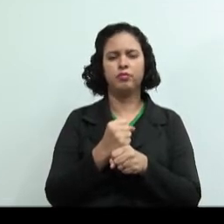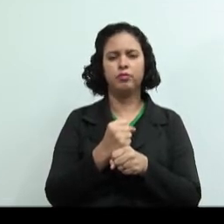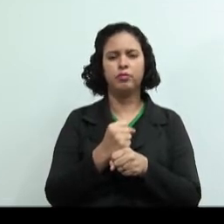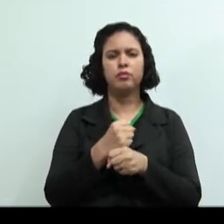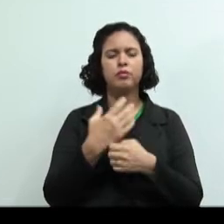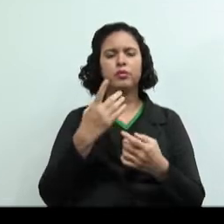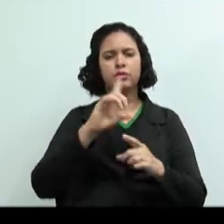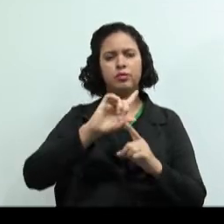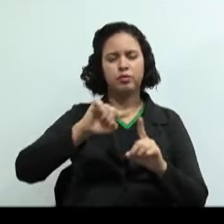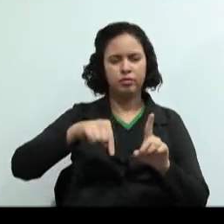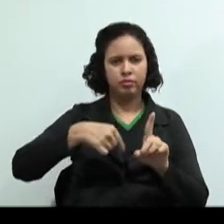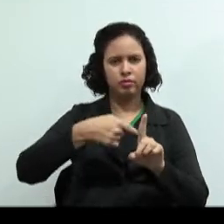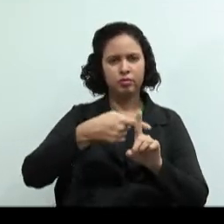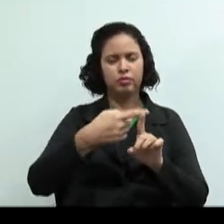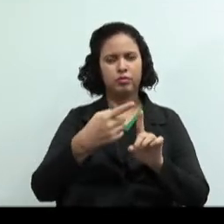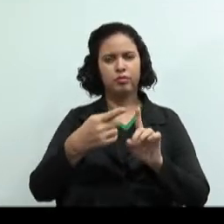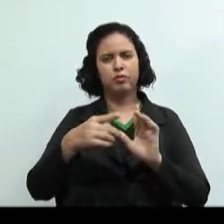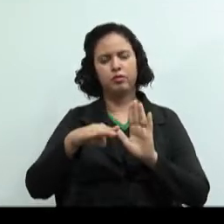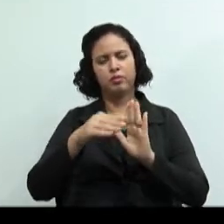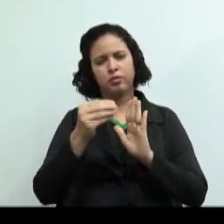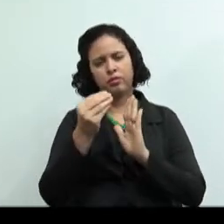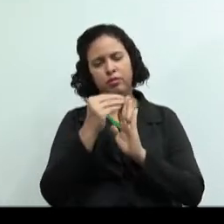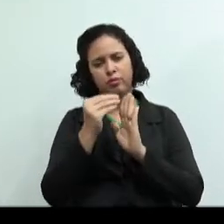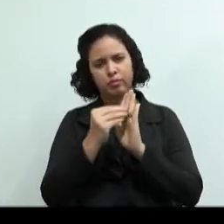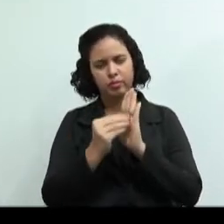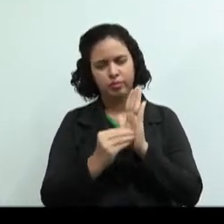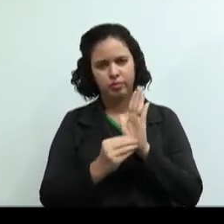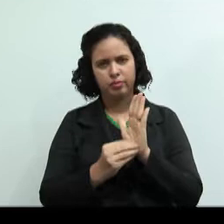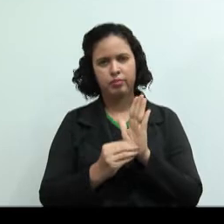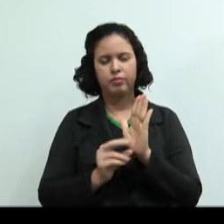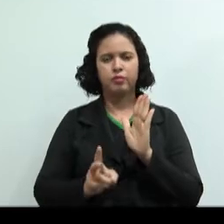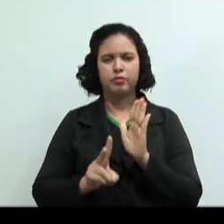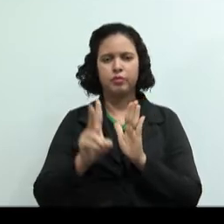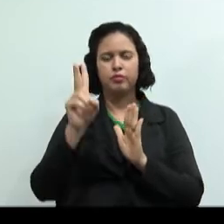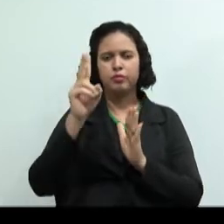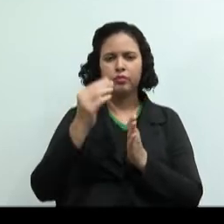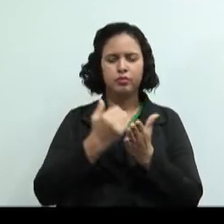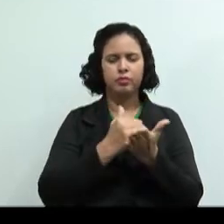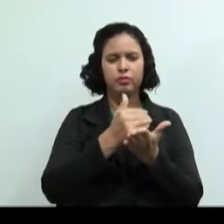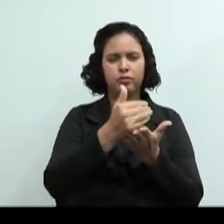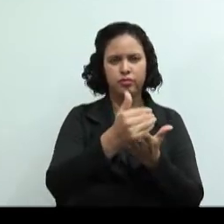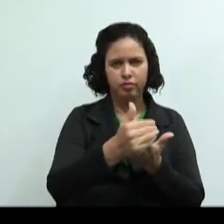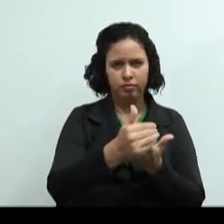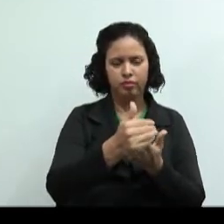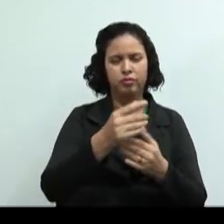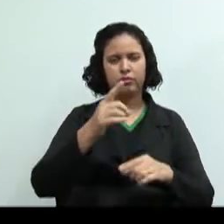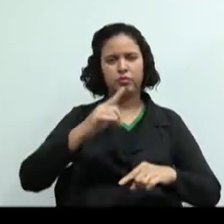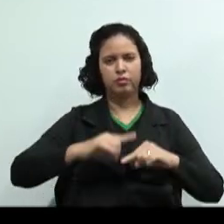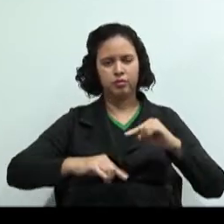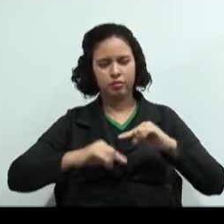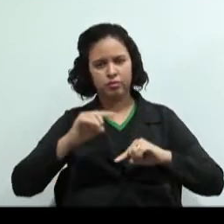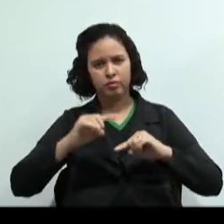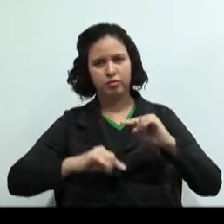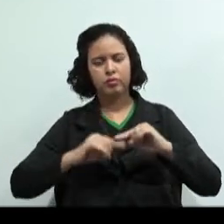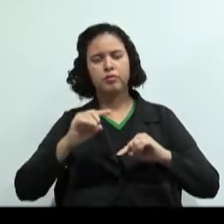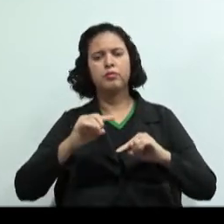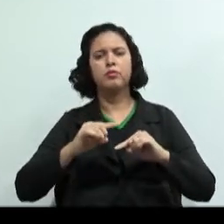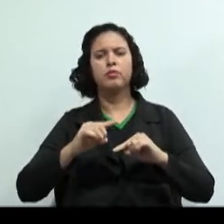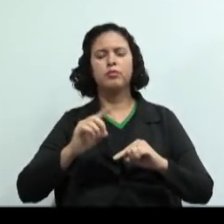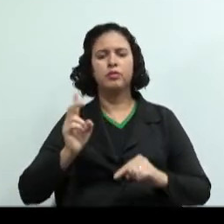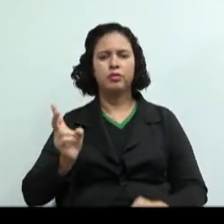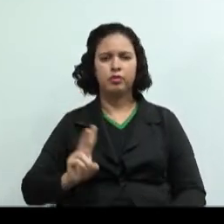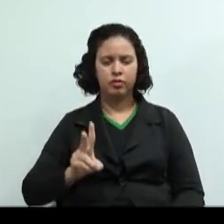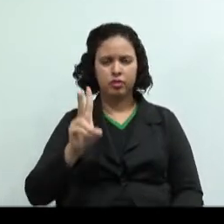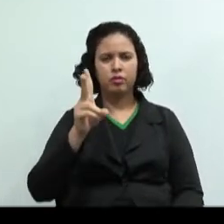ativos são registrados contabilmente por seu valor original ao determinado elemento. Esse valor permanecerá